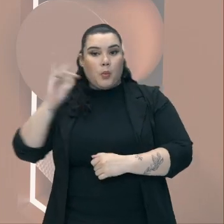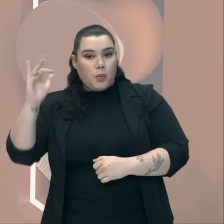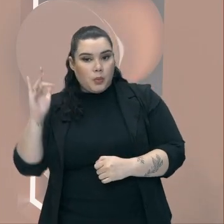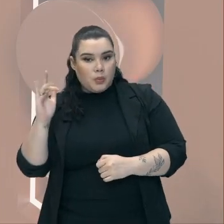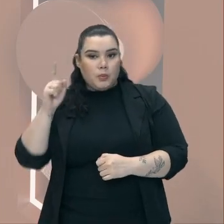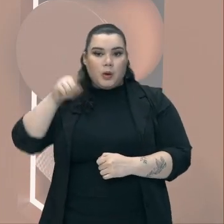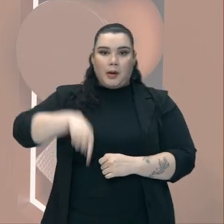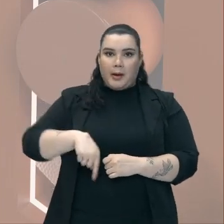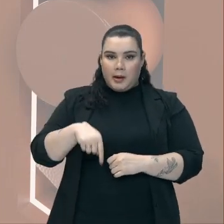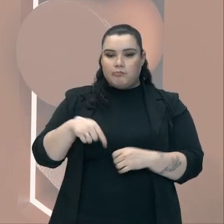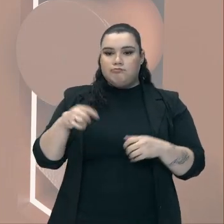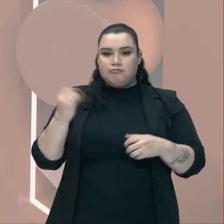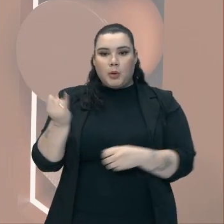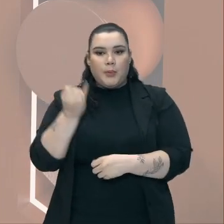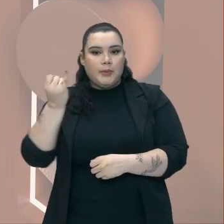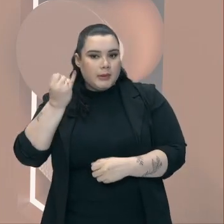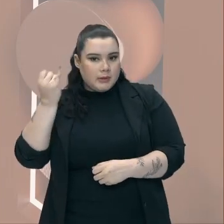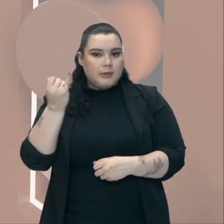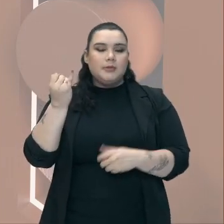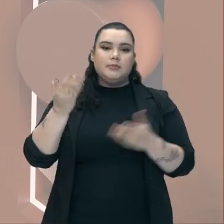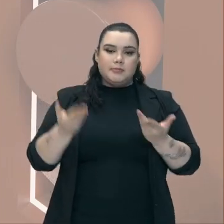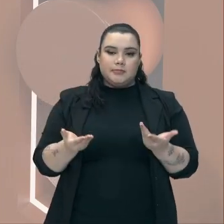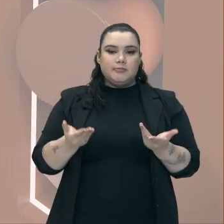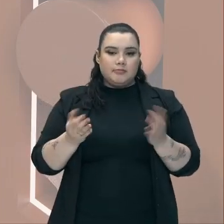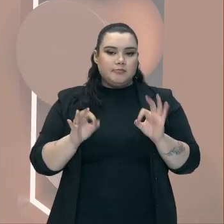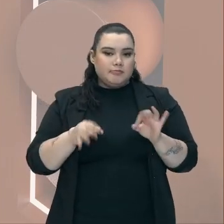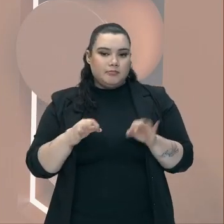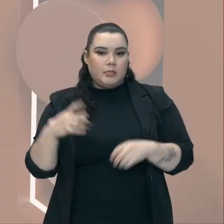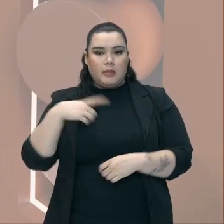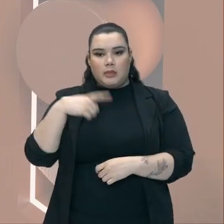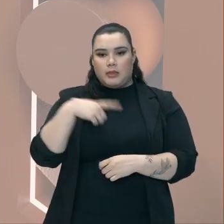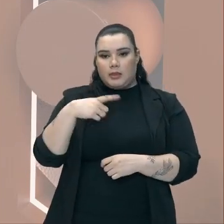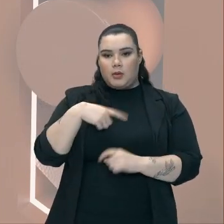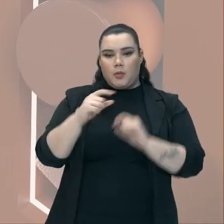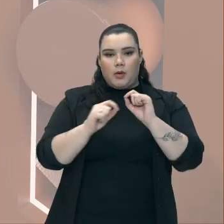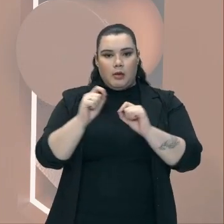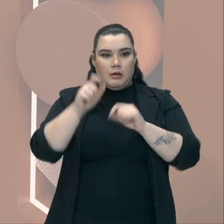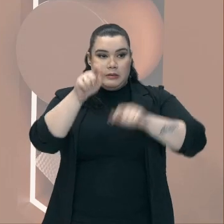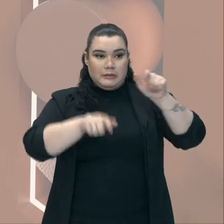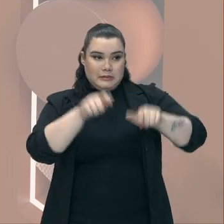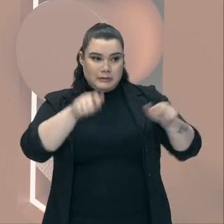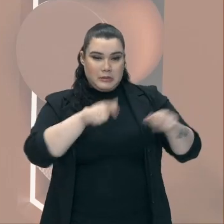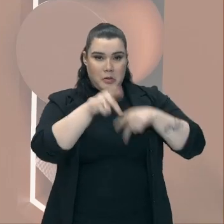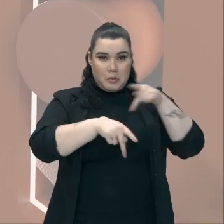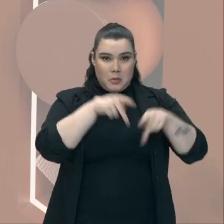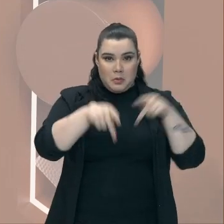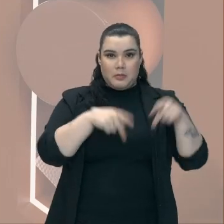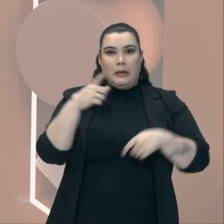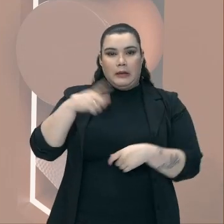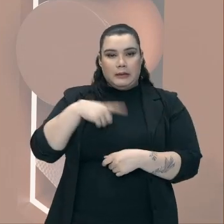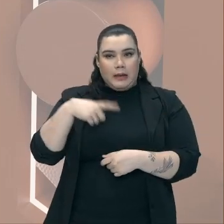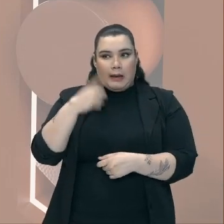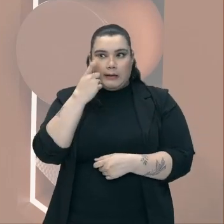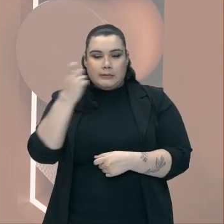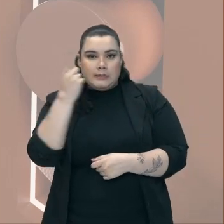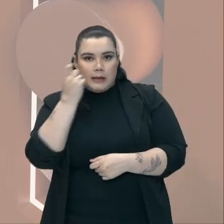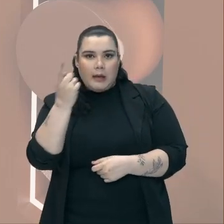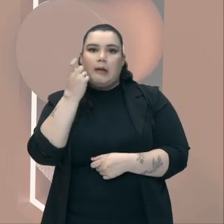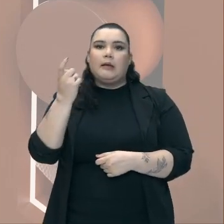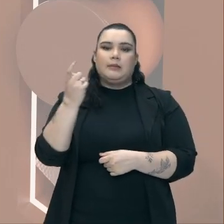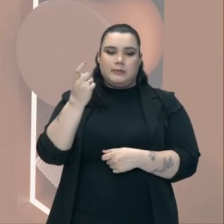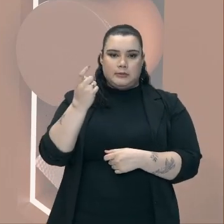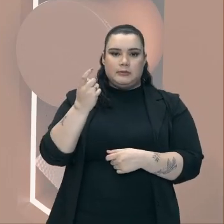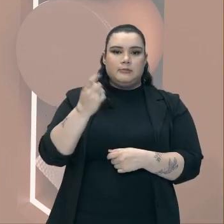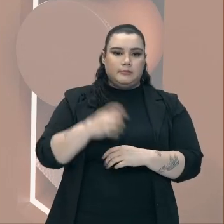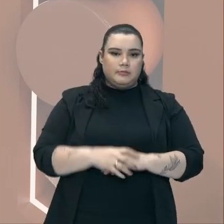Precioso Que de certa forma Despertava a cobiça Dos colonos Logo galera Não apenas